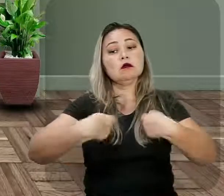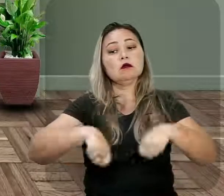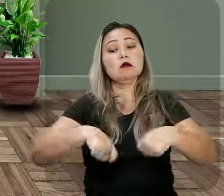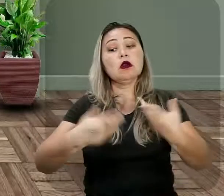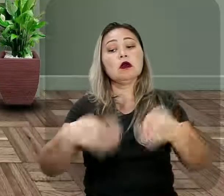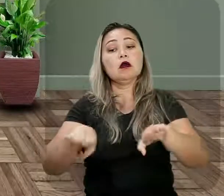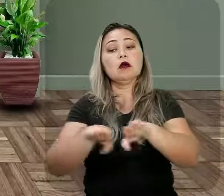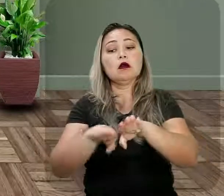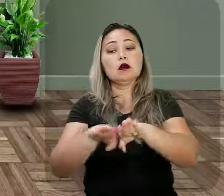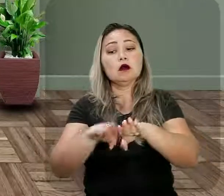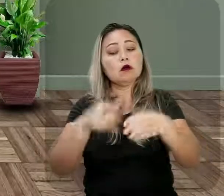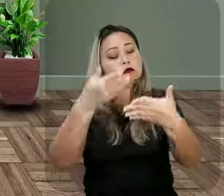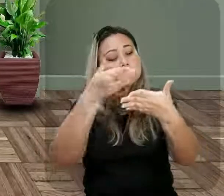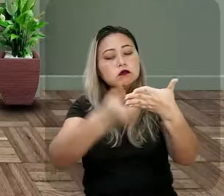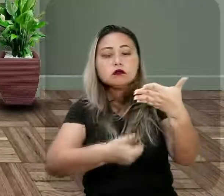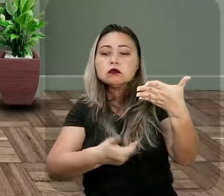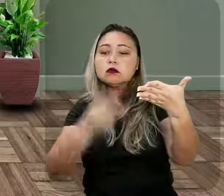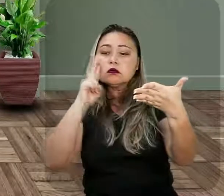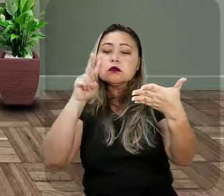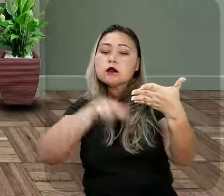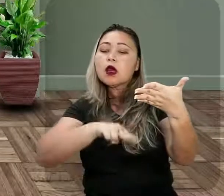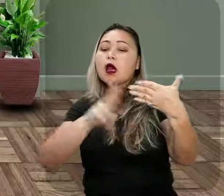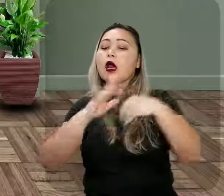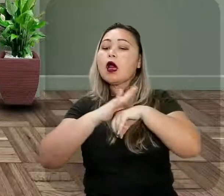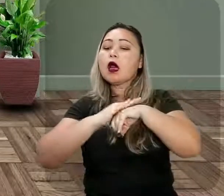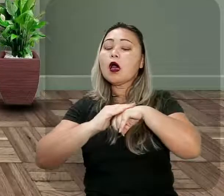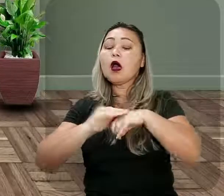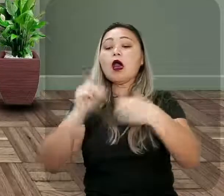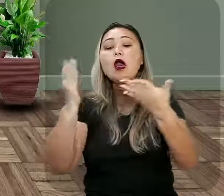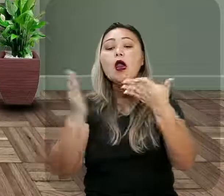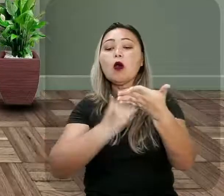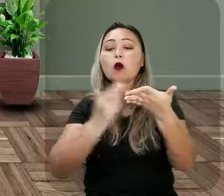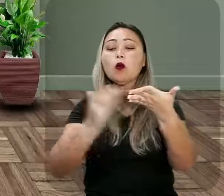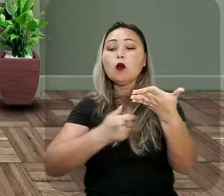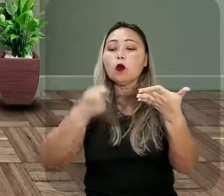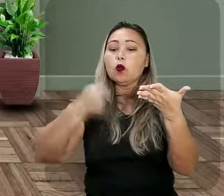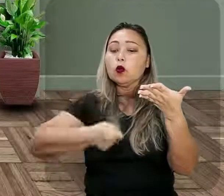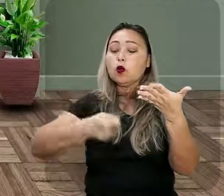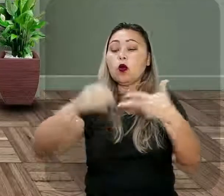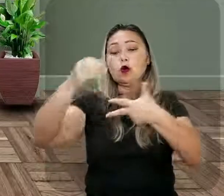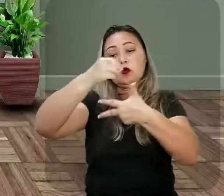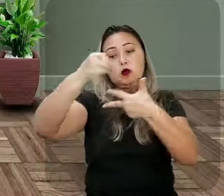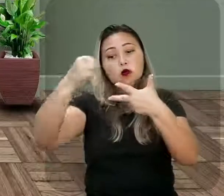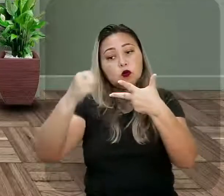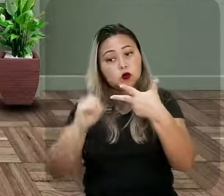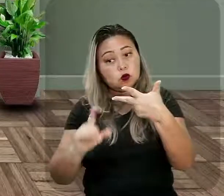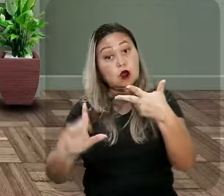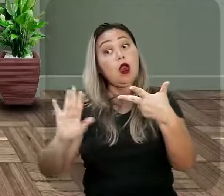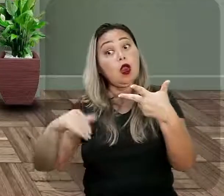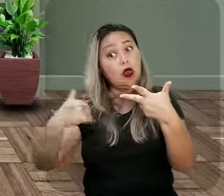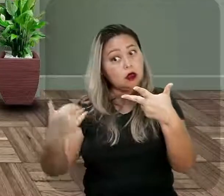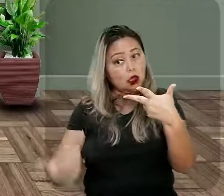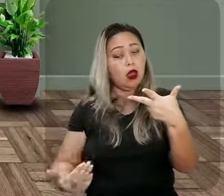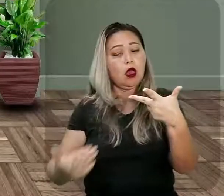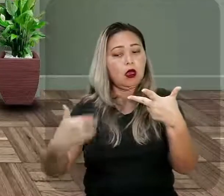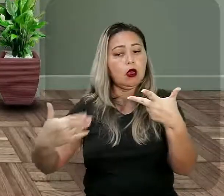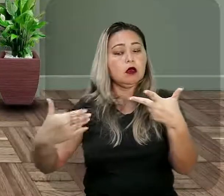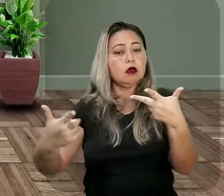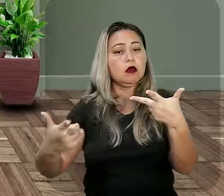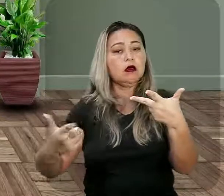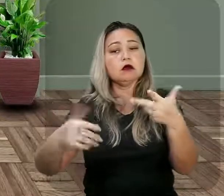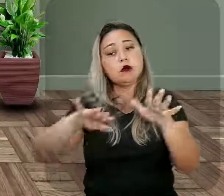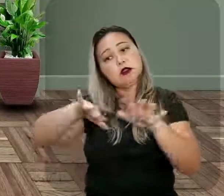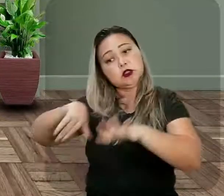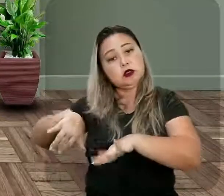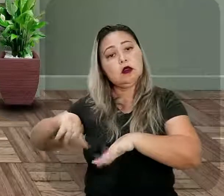precisa também ter seu olhar carinhoso. Por quê? Porque é uma obra que foi cobrada aí no Enem e ainda é, né? Então, não